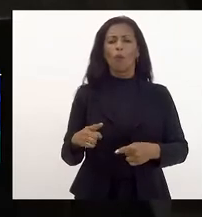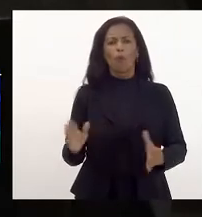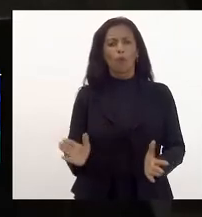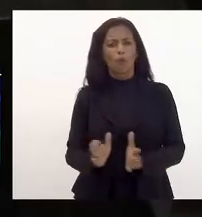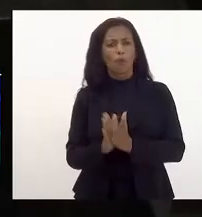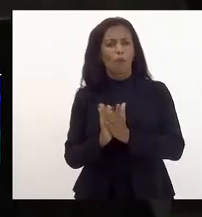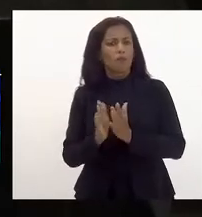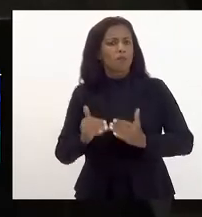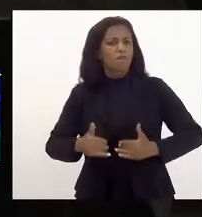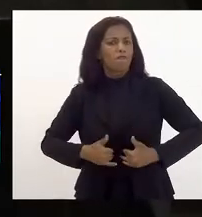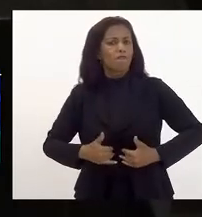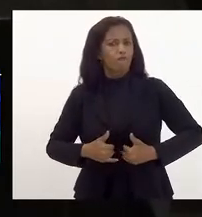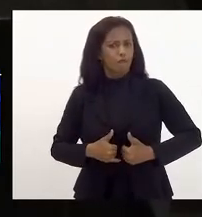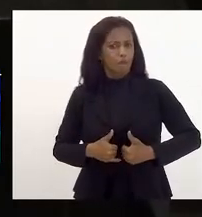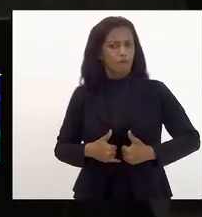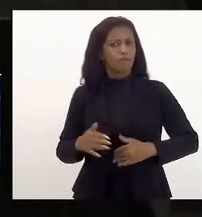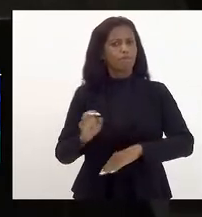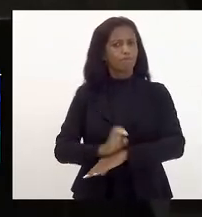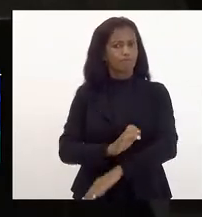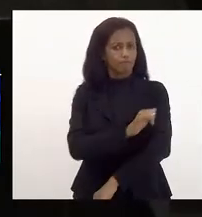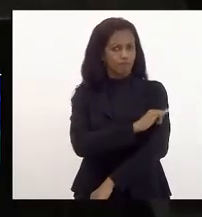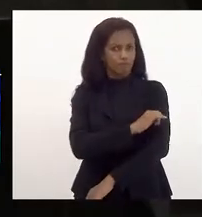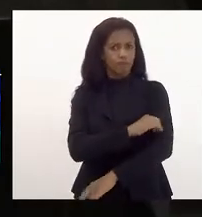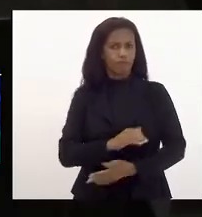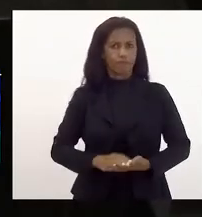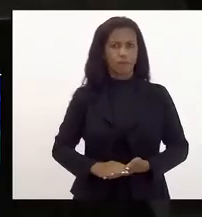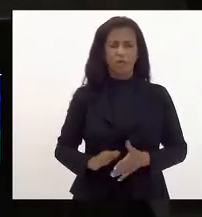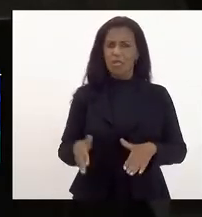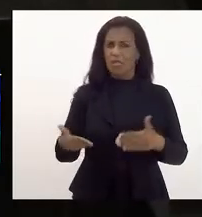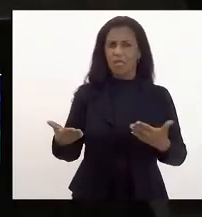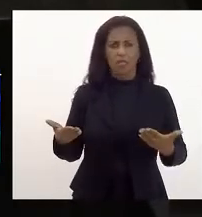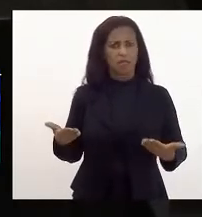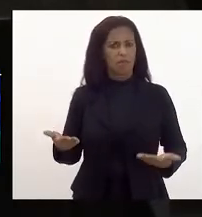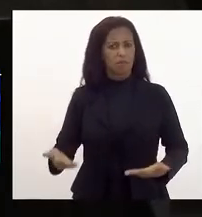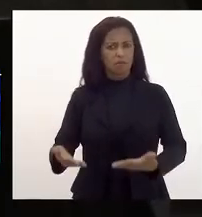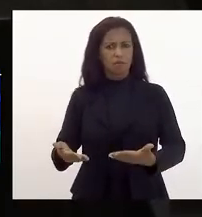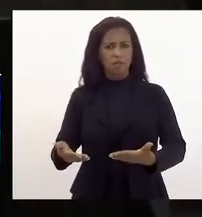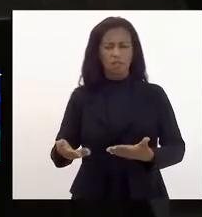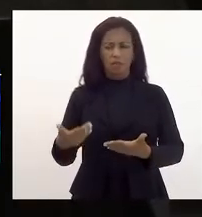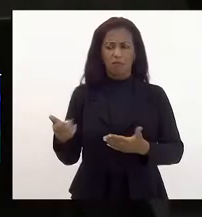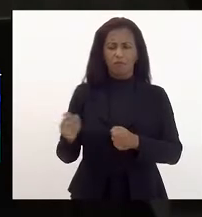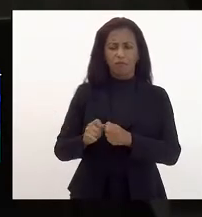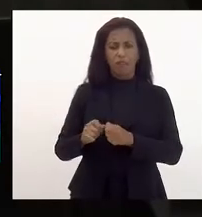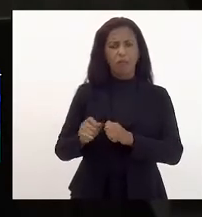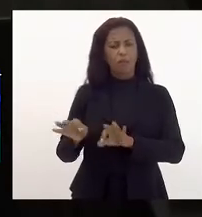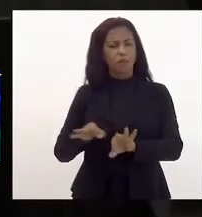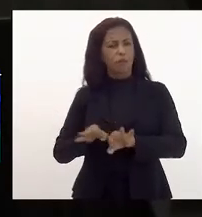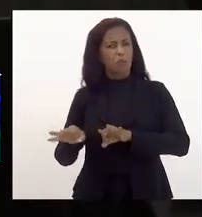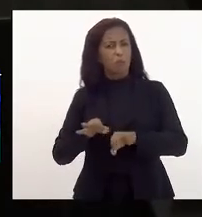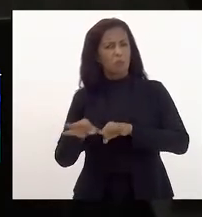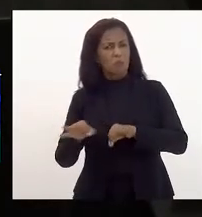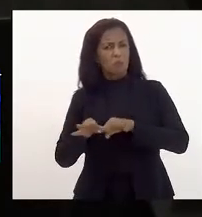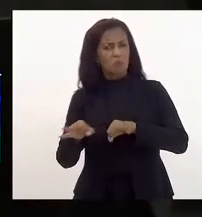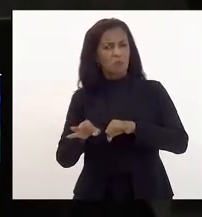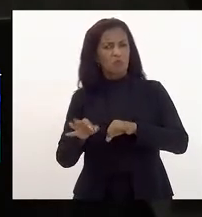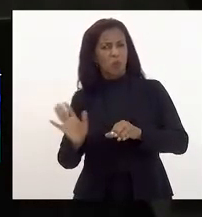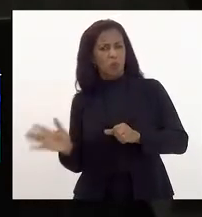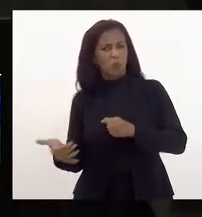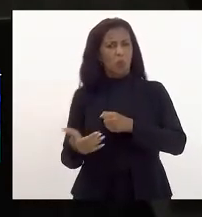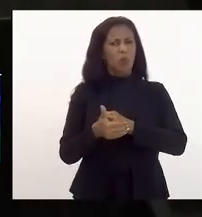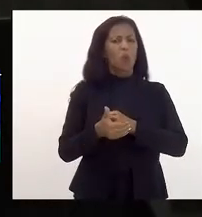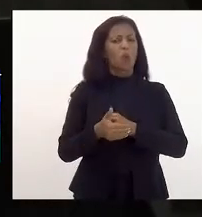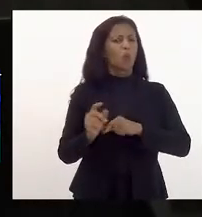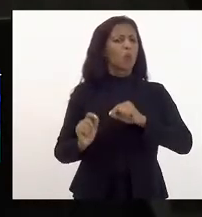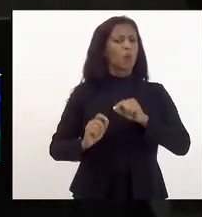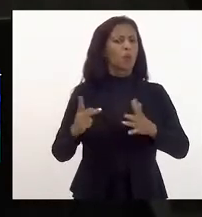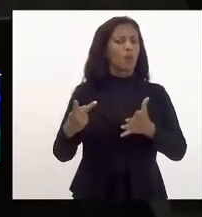de Janeiro não considero possível isso seria isso seria fazer um plano que sublimasse o que está acontecendo no Rio de